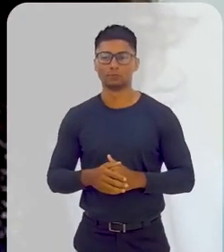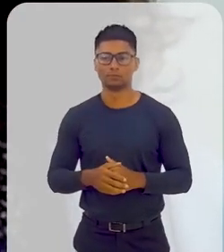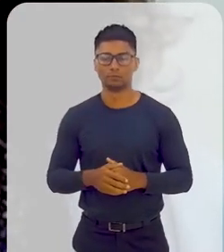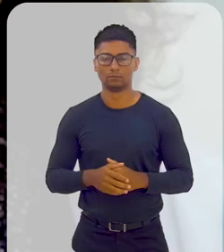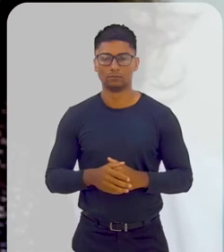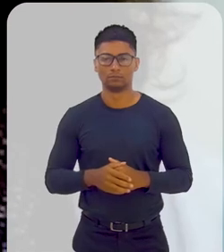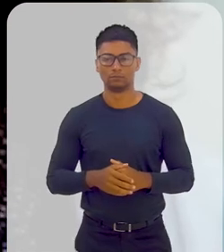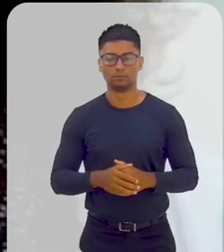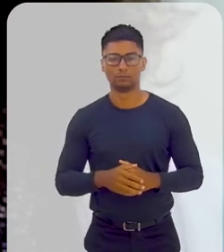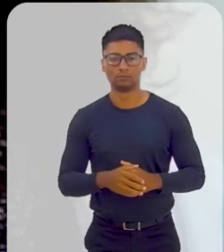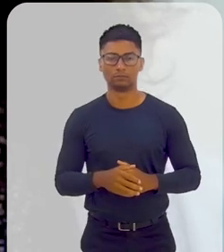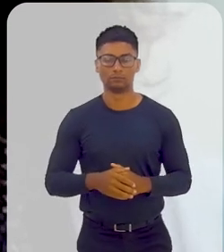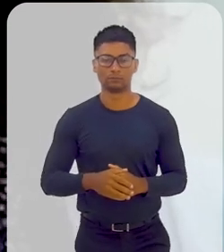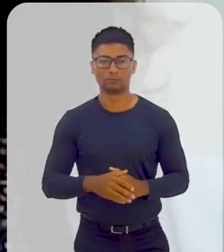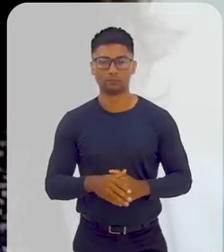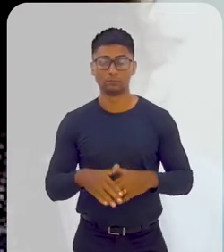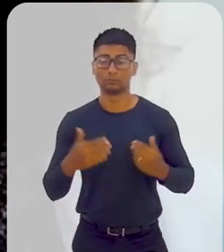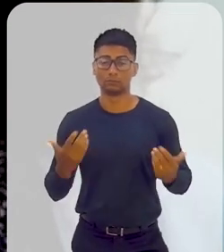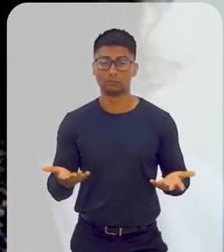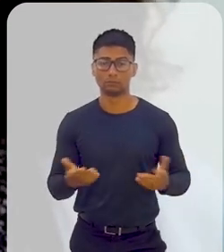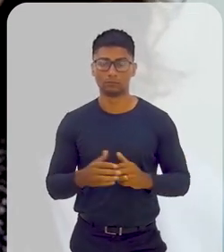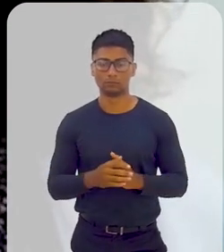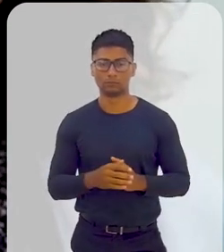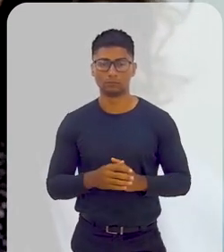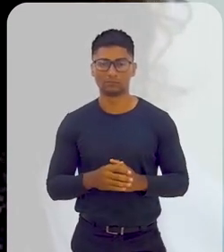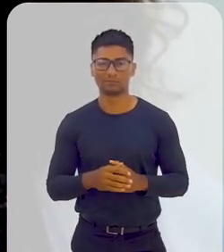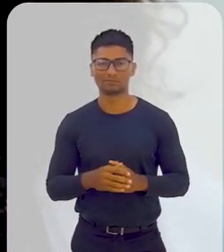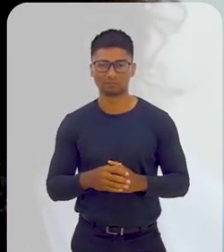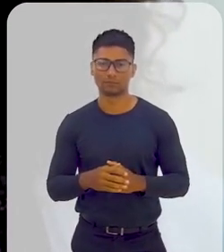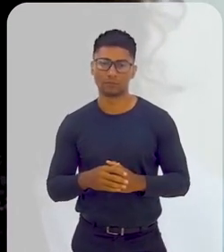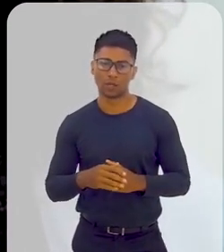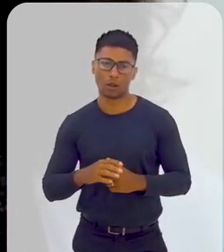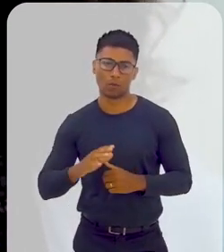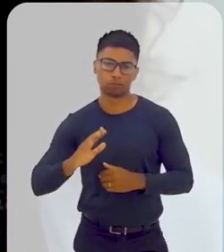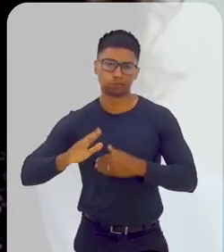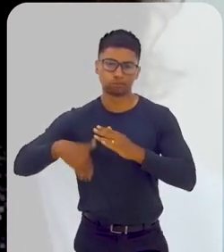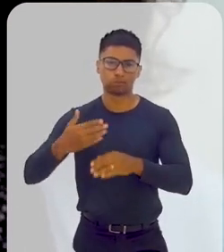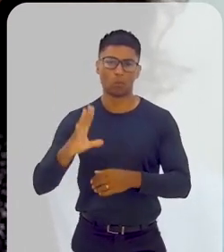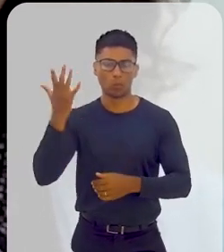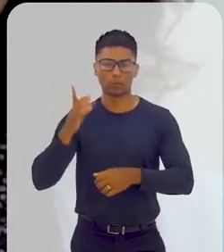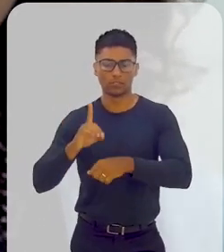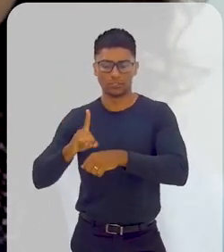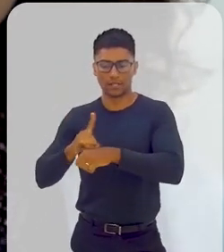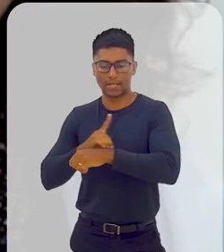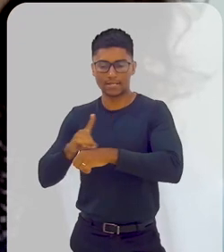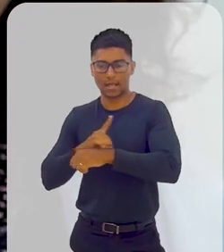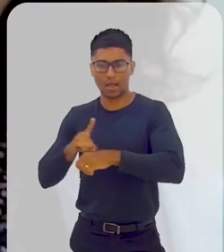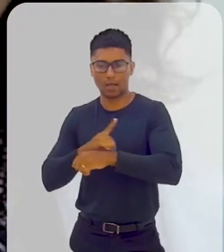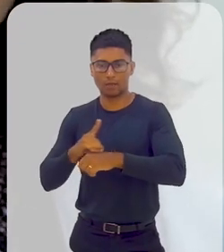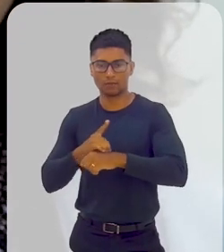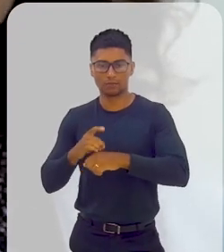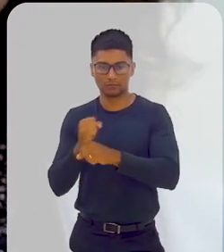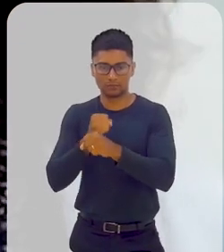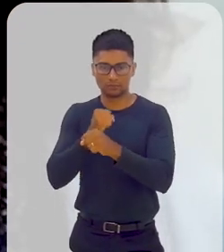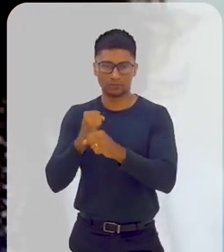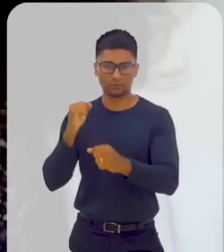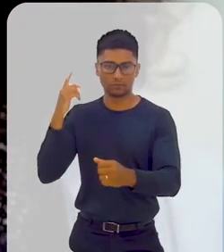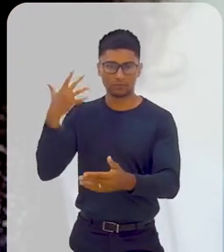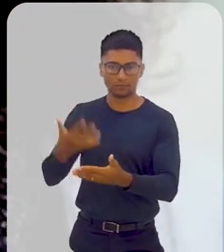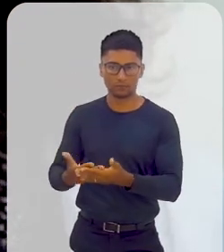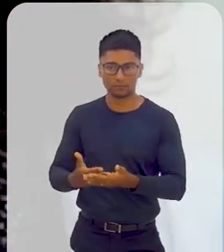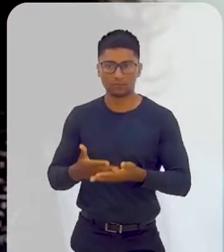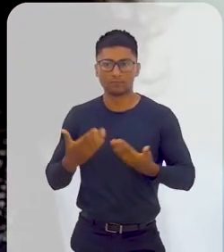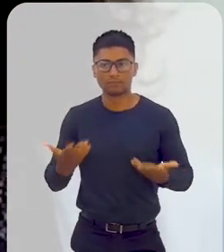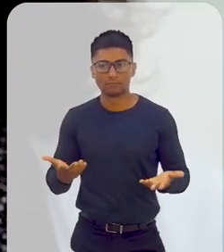dado todo esse processo de transição, aceleração também da digitalização que aconteceu nos últimos anos, qual deve ser a